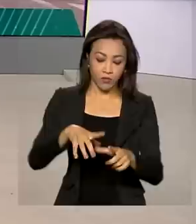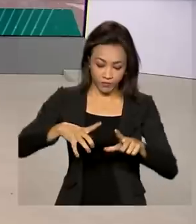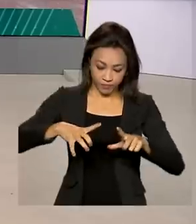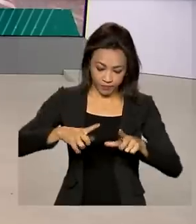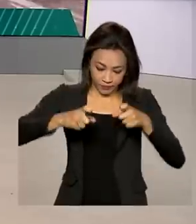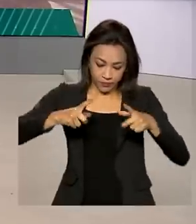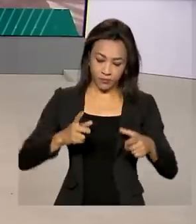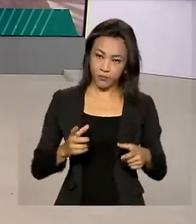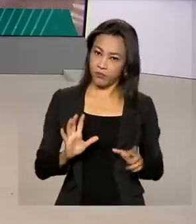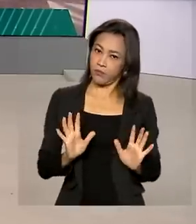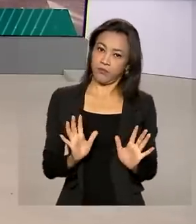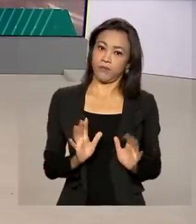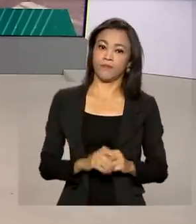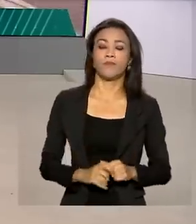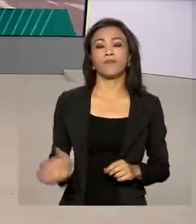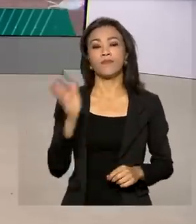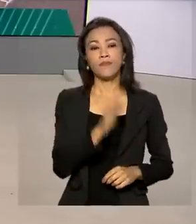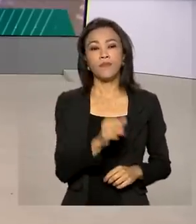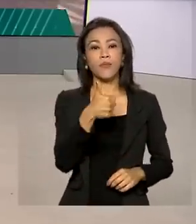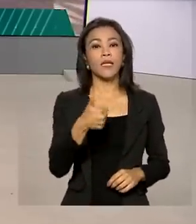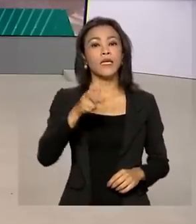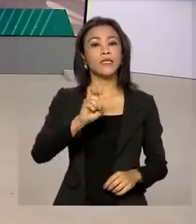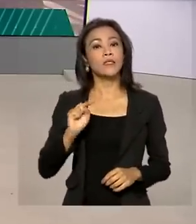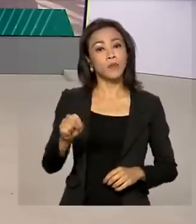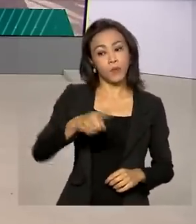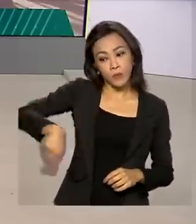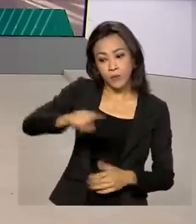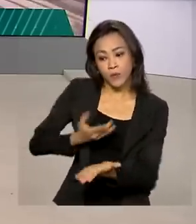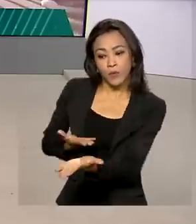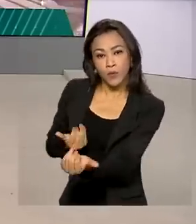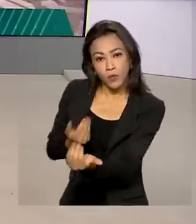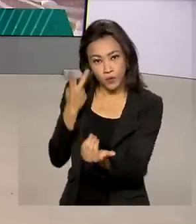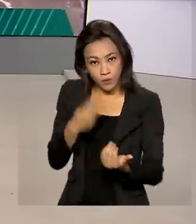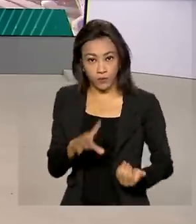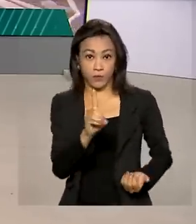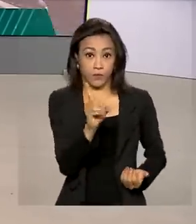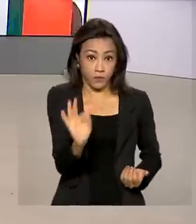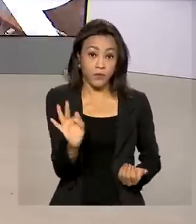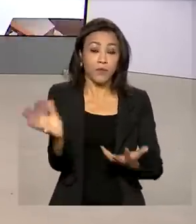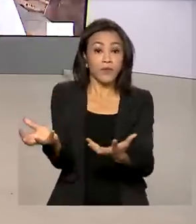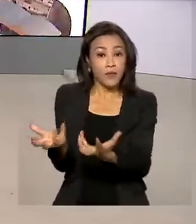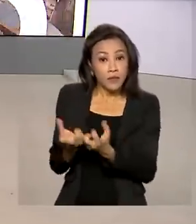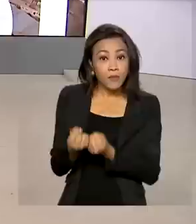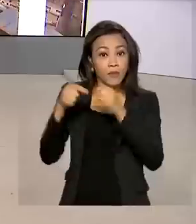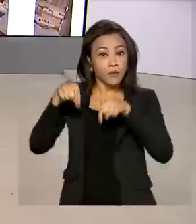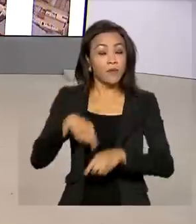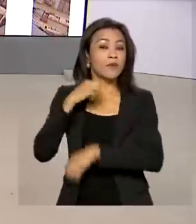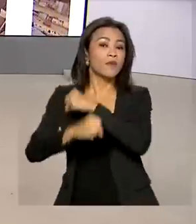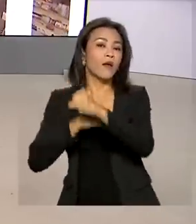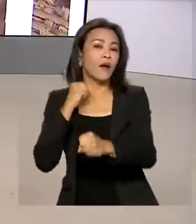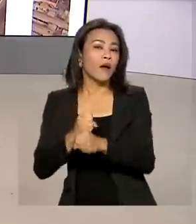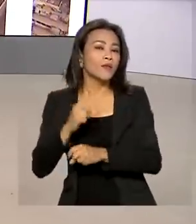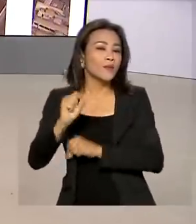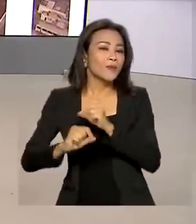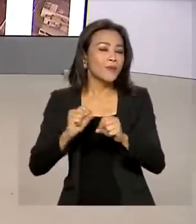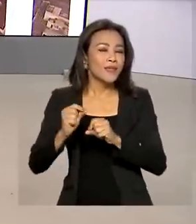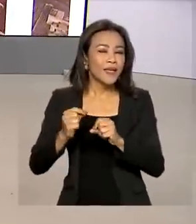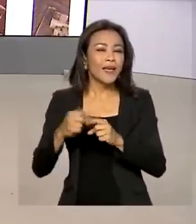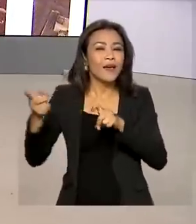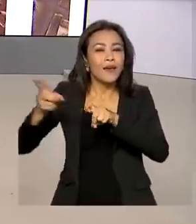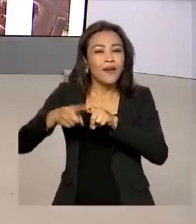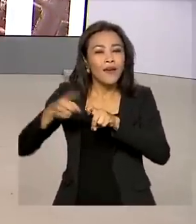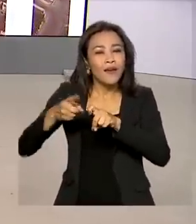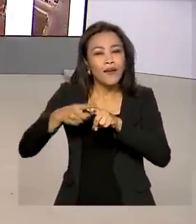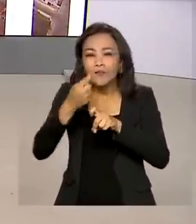telas. 15 mil jovens da Rede Pública de Ensino do Distrito Federal receberam, este ano, consulta oftalmológica de